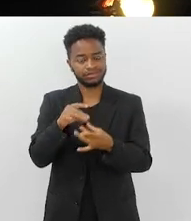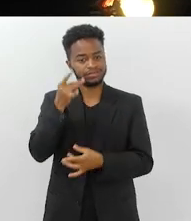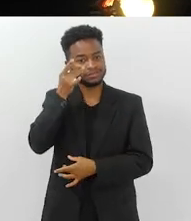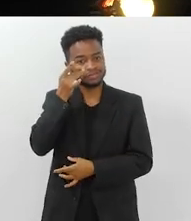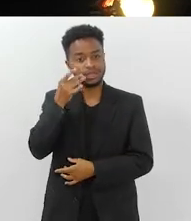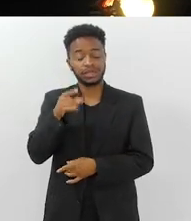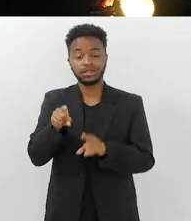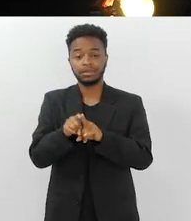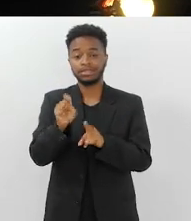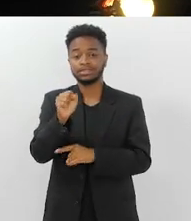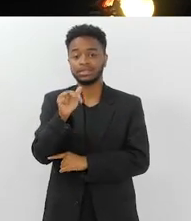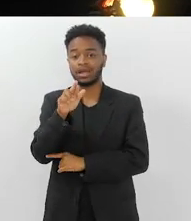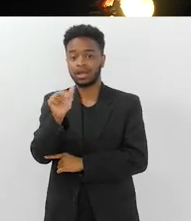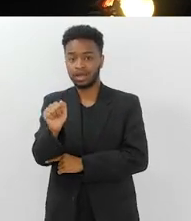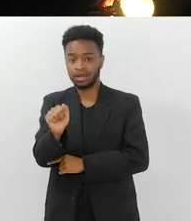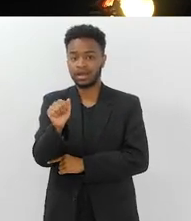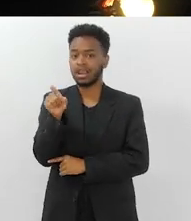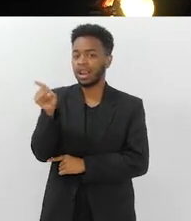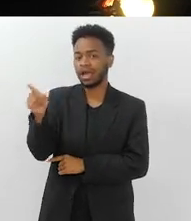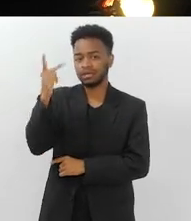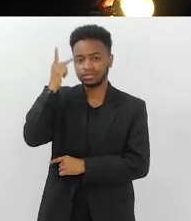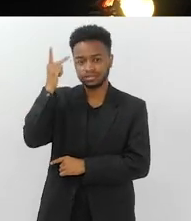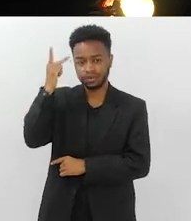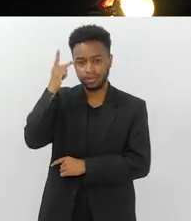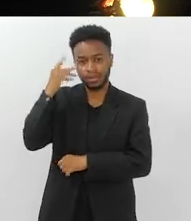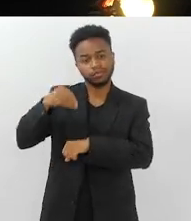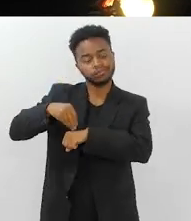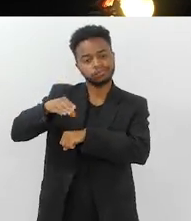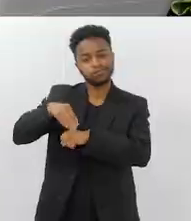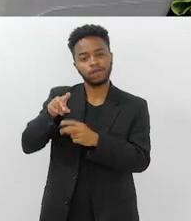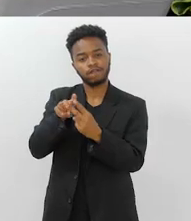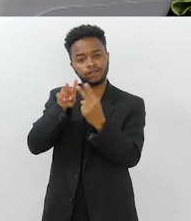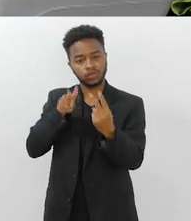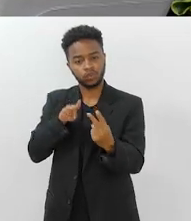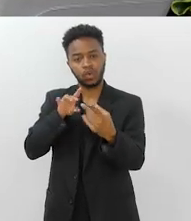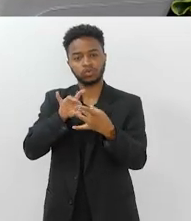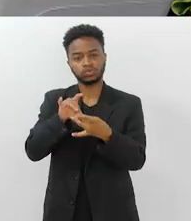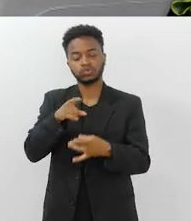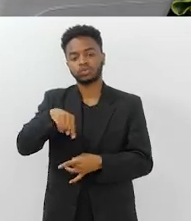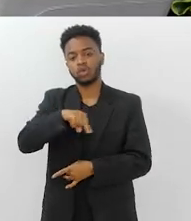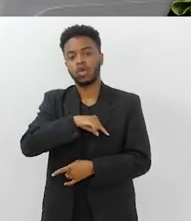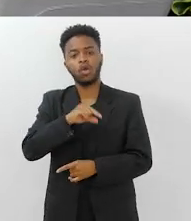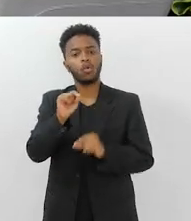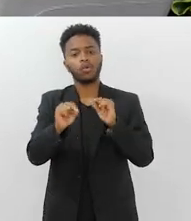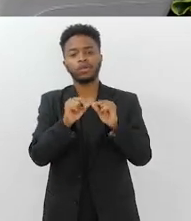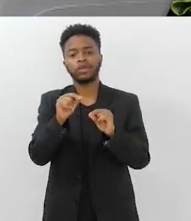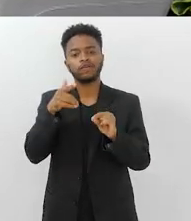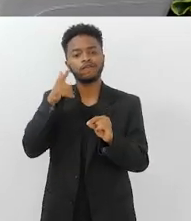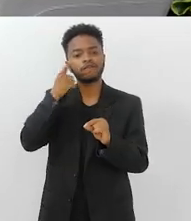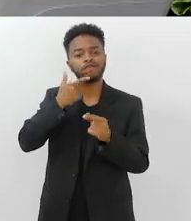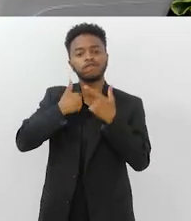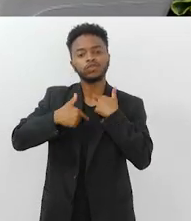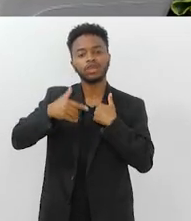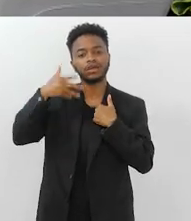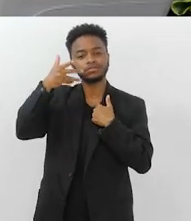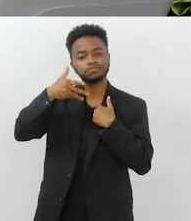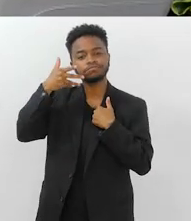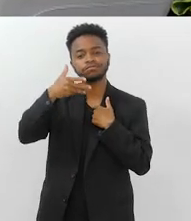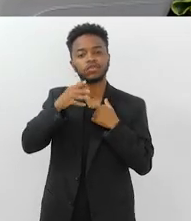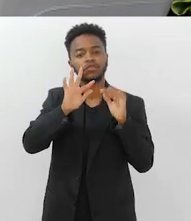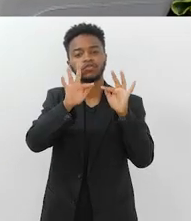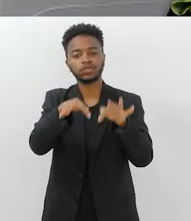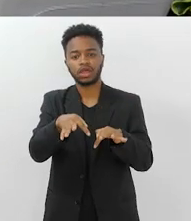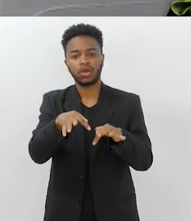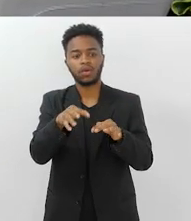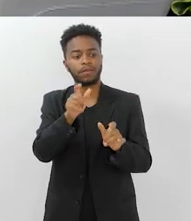pessoalmente no estúdio e a Sara também que está lá em São Paulo transmitindo online conosco. Sara, quais são as suas palavras finais